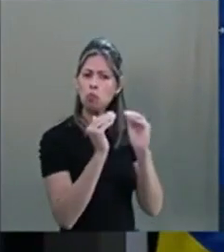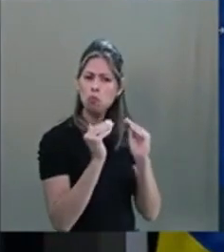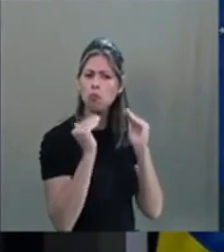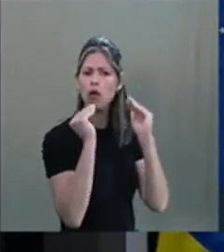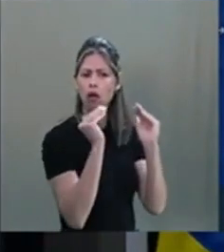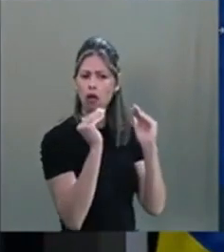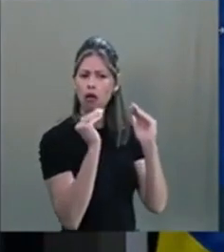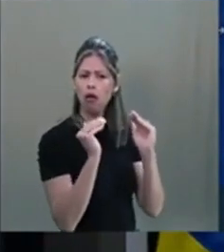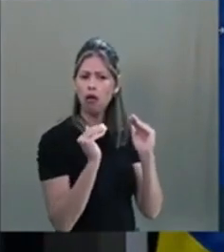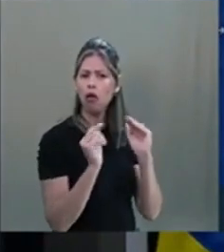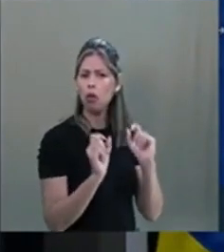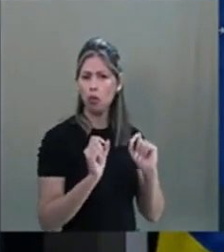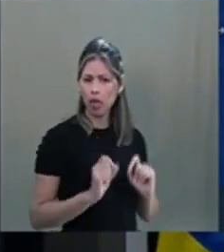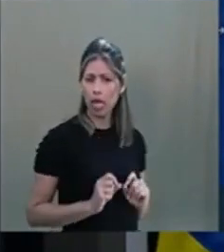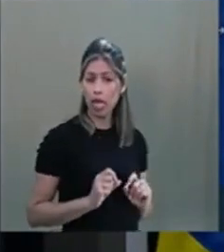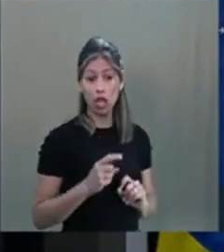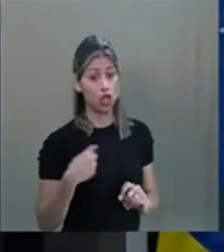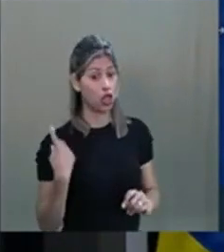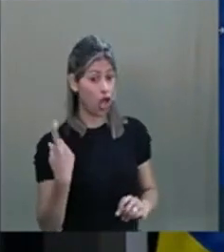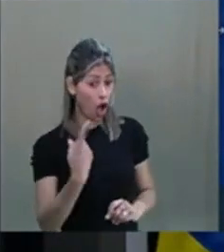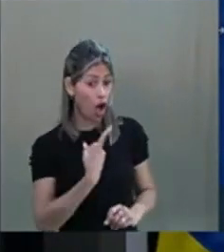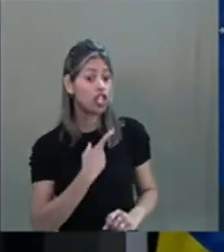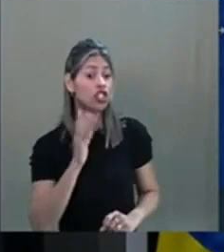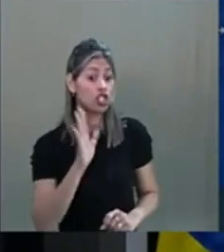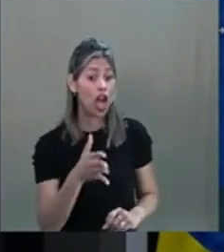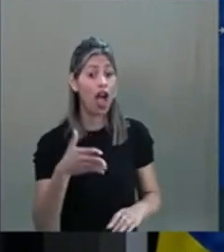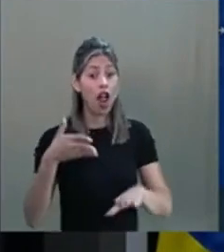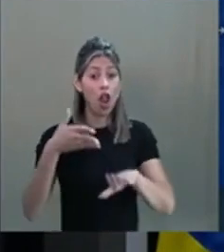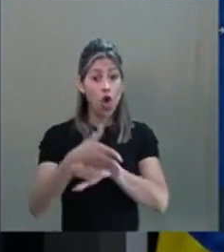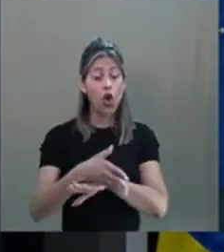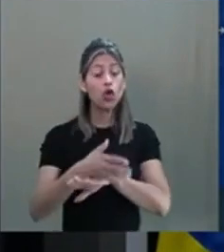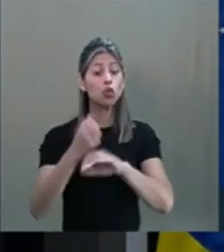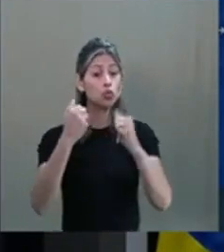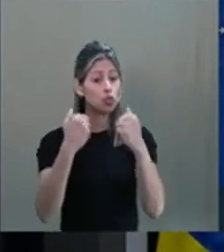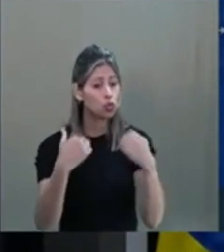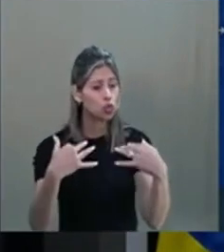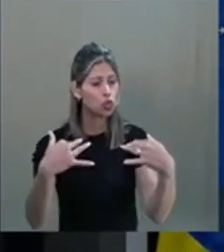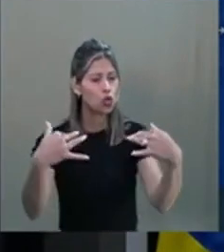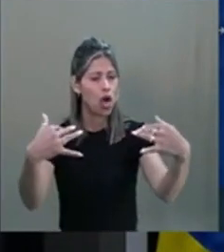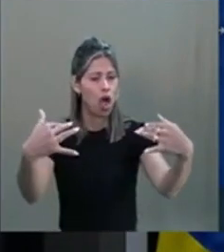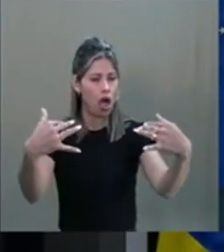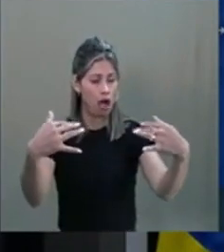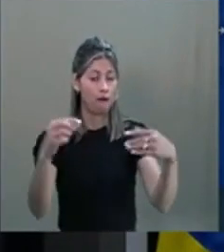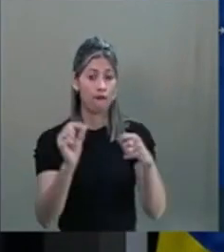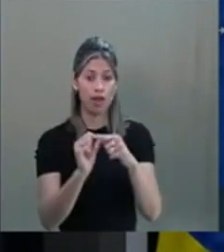E, quando nós estamos em um congresso e quando eu vejo o senador Girão fazendo esse trabalho tão lindo,